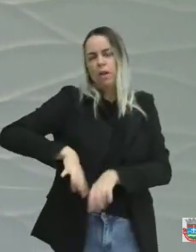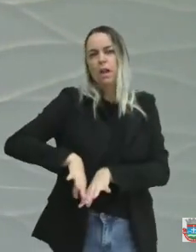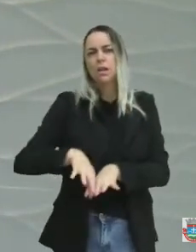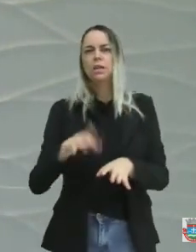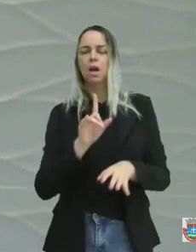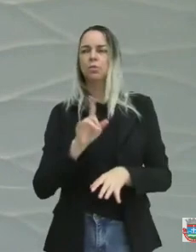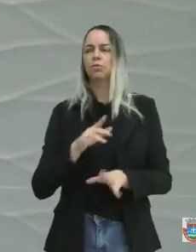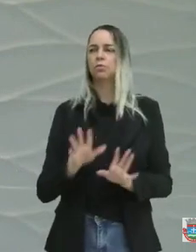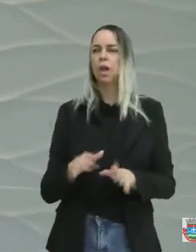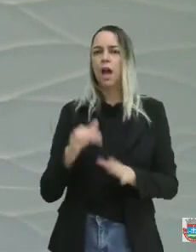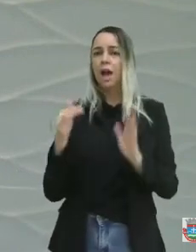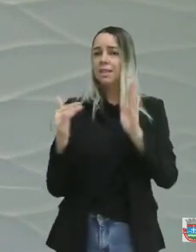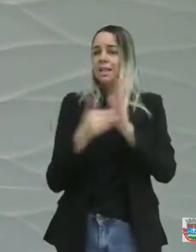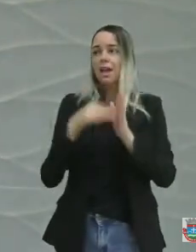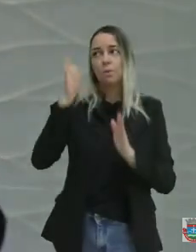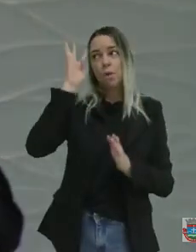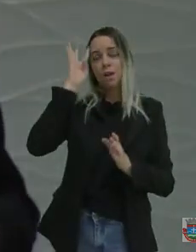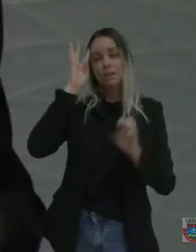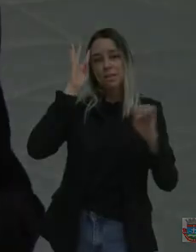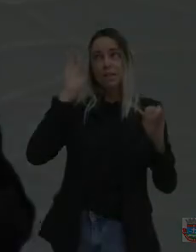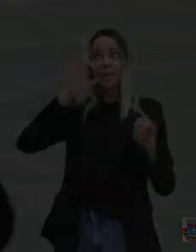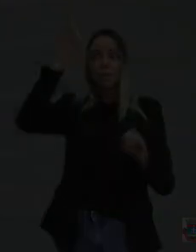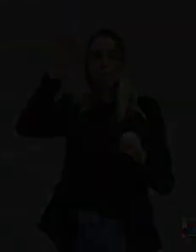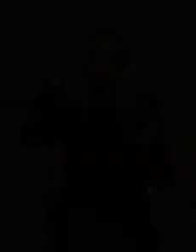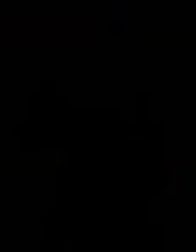e até a próxima quarta-feira, se Deus nos permitir. Amém. Amém. Amém.